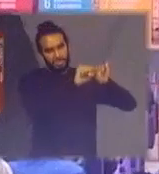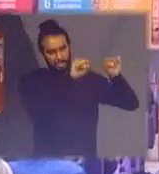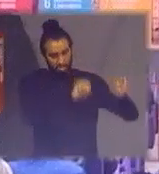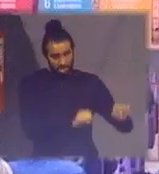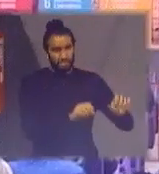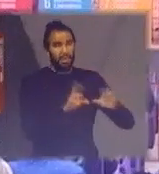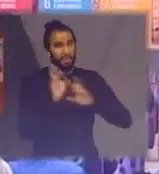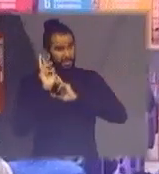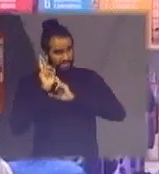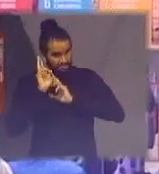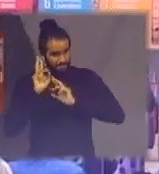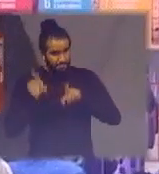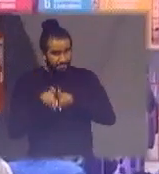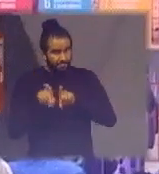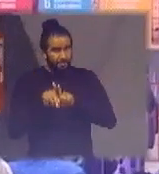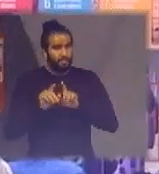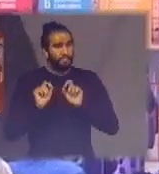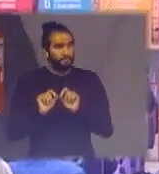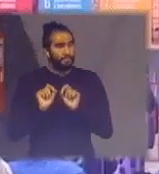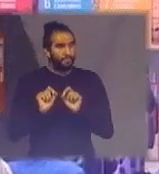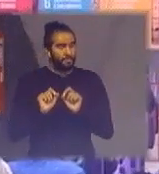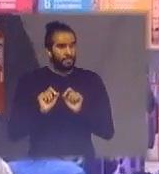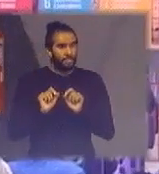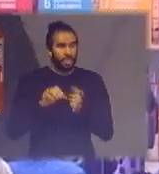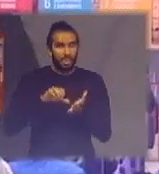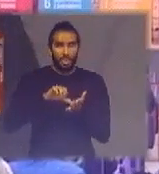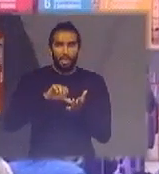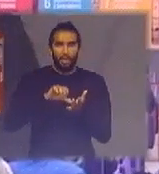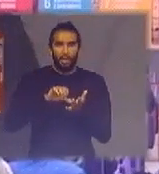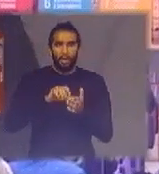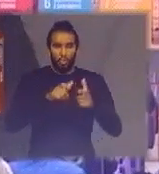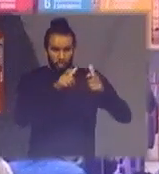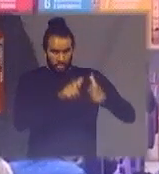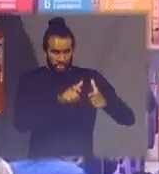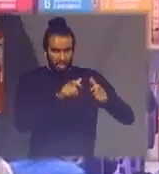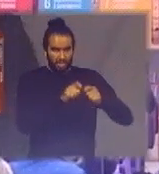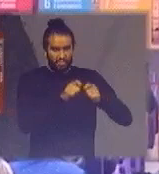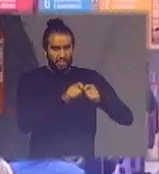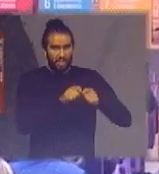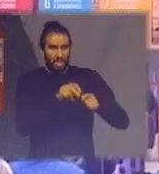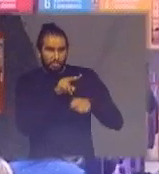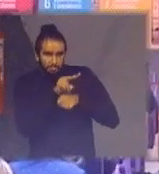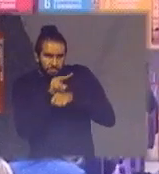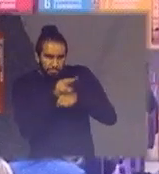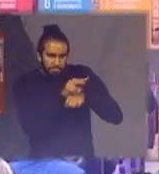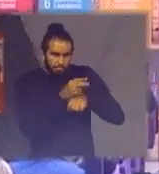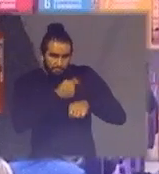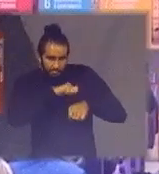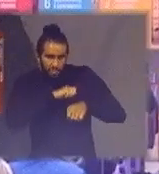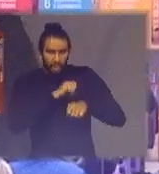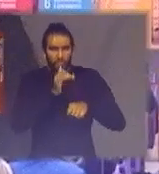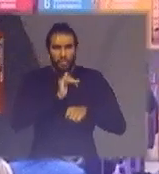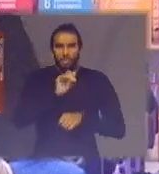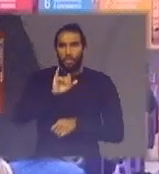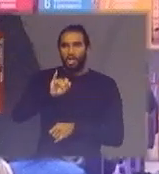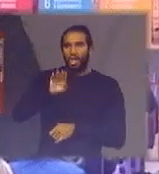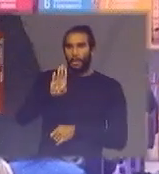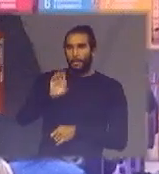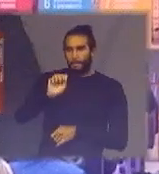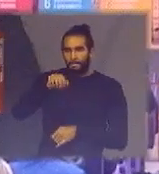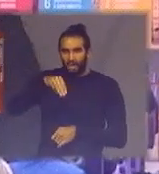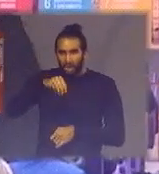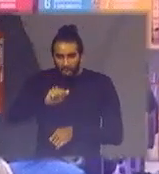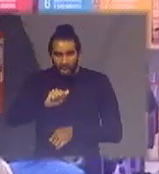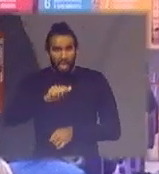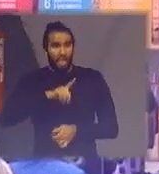esperamos que os órgãos de fiscalização como o IBAMA sejam bastante rígidos para que